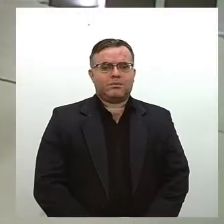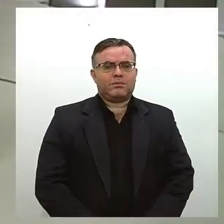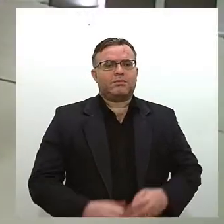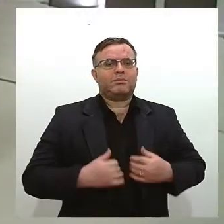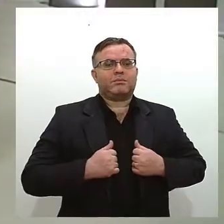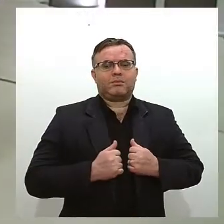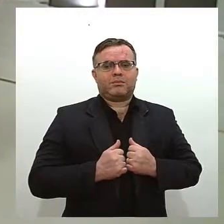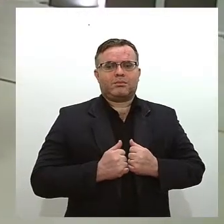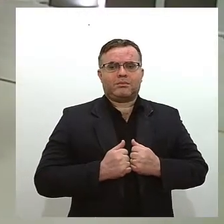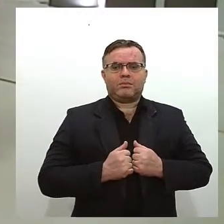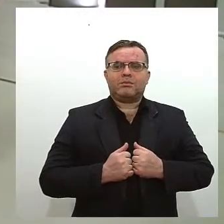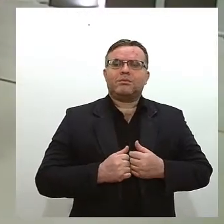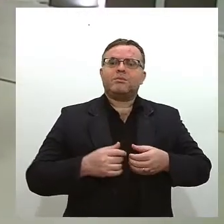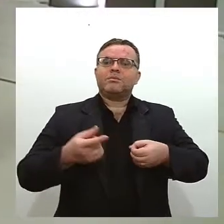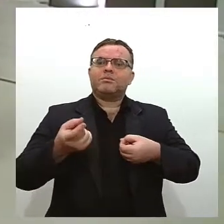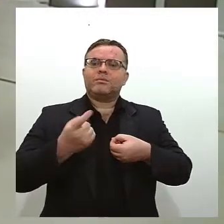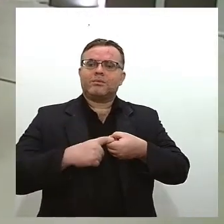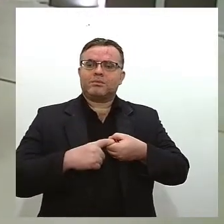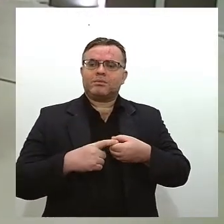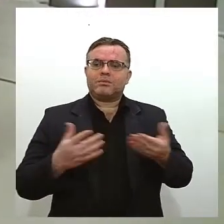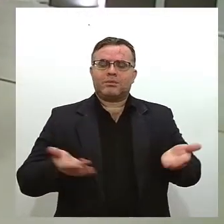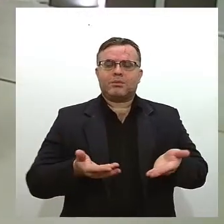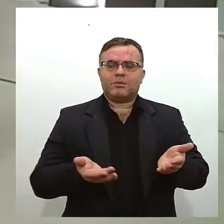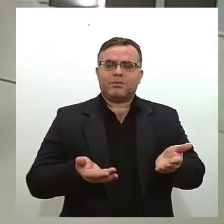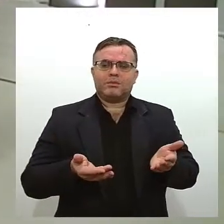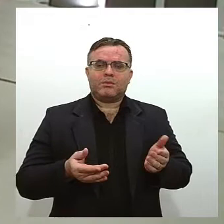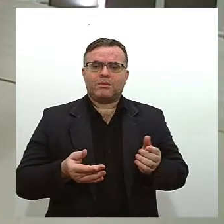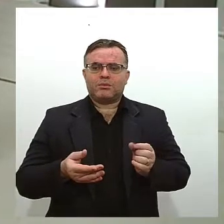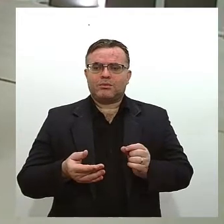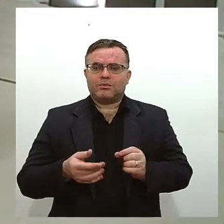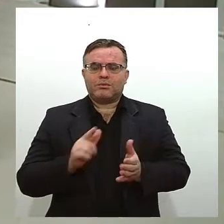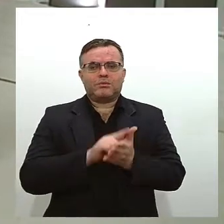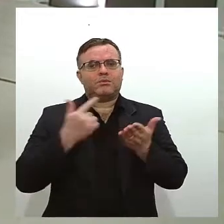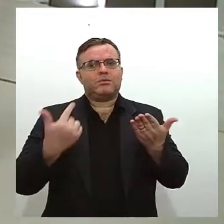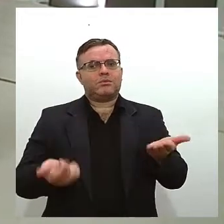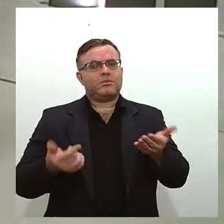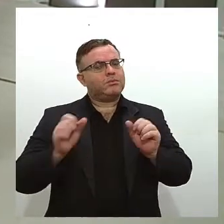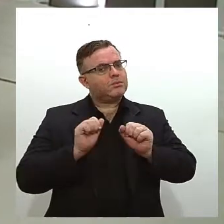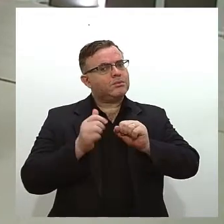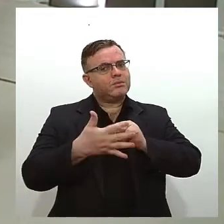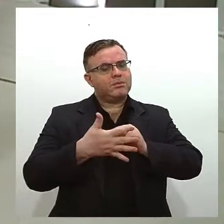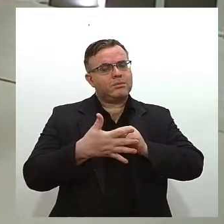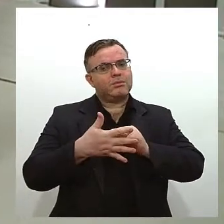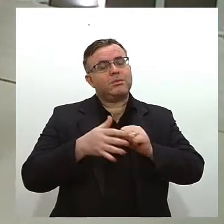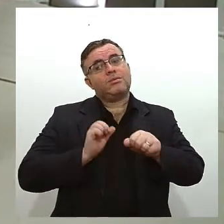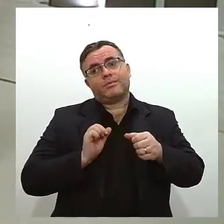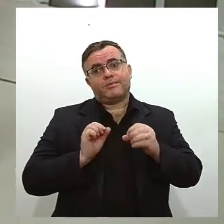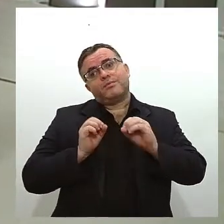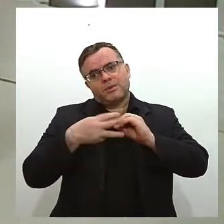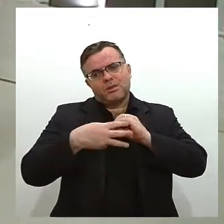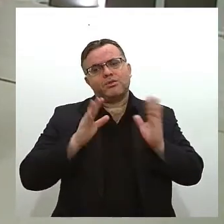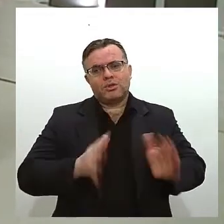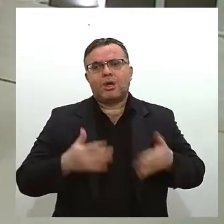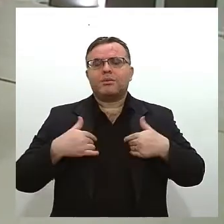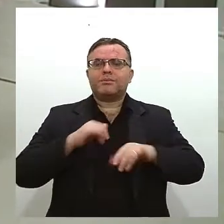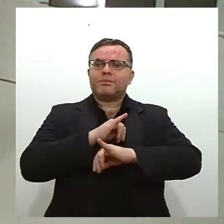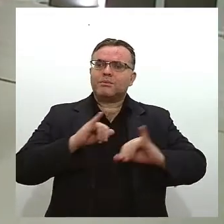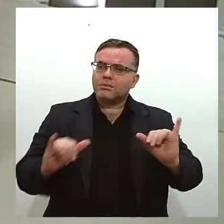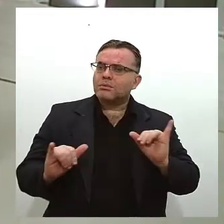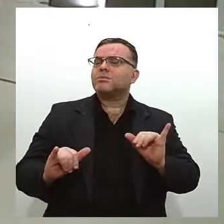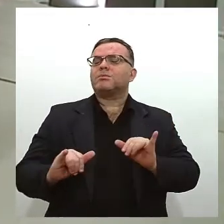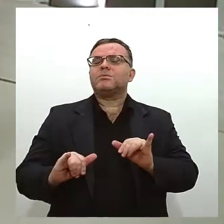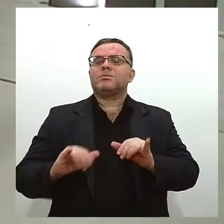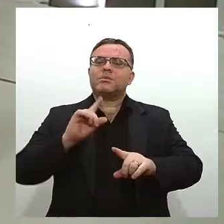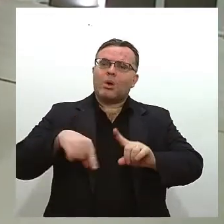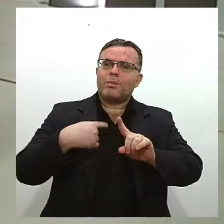Estamos de volta com o Jornal da Lese. Atenção, já começou a valer o reajuste anunciado esta semana pela Petrobras para o gás de cozinha,